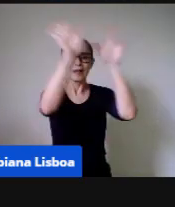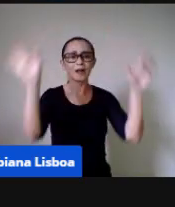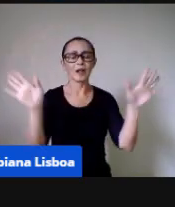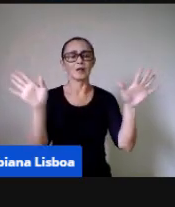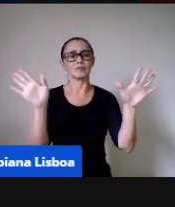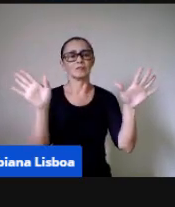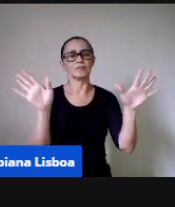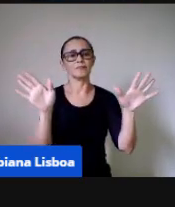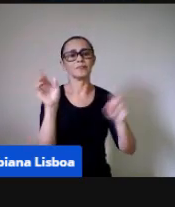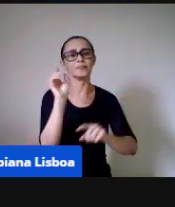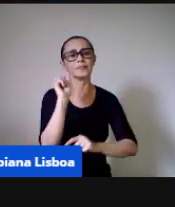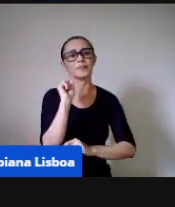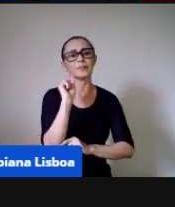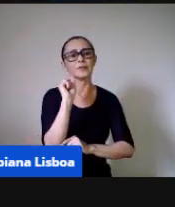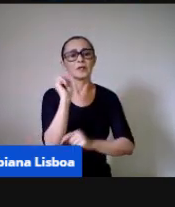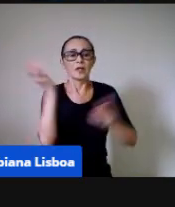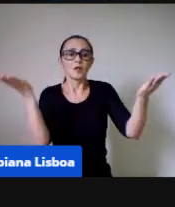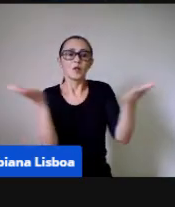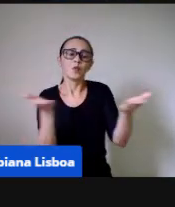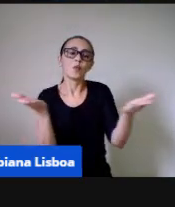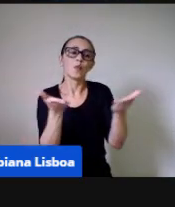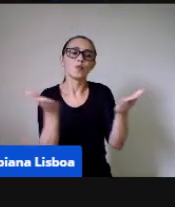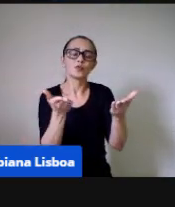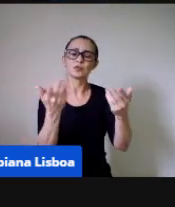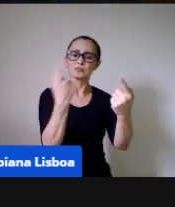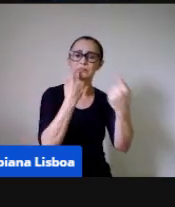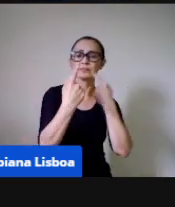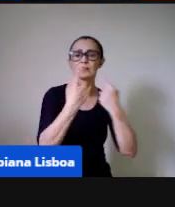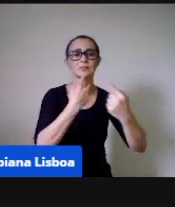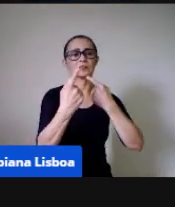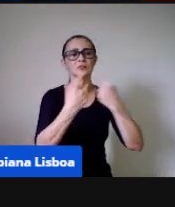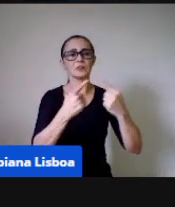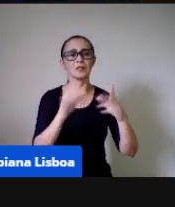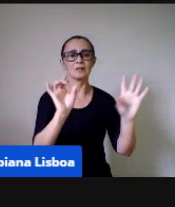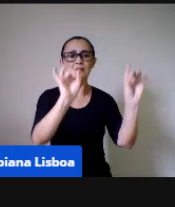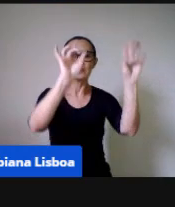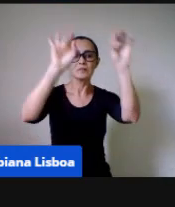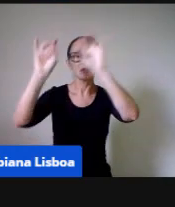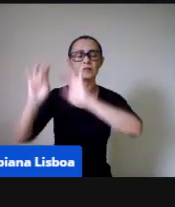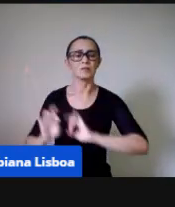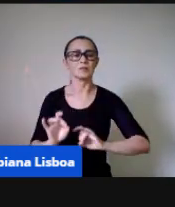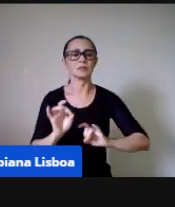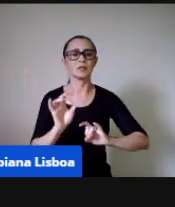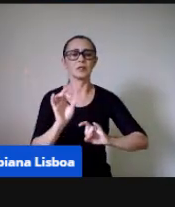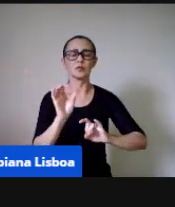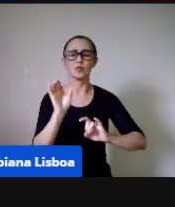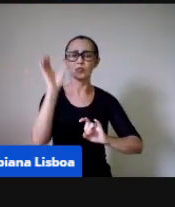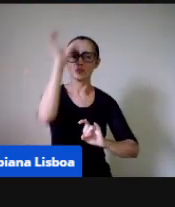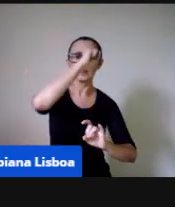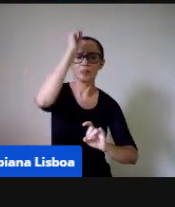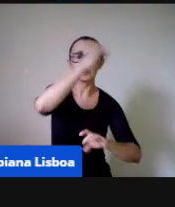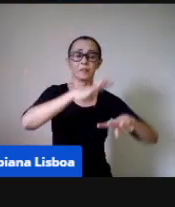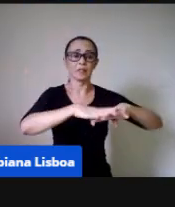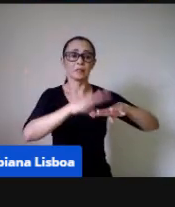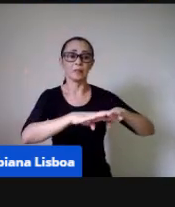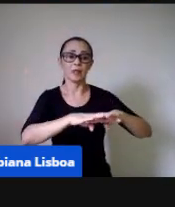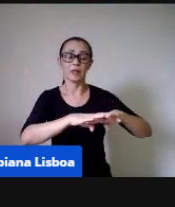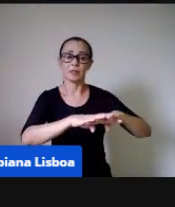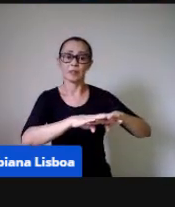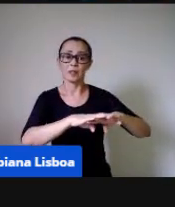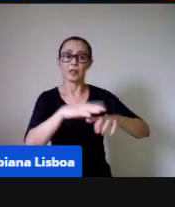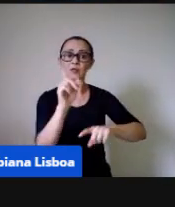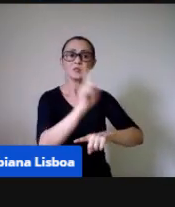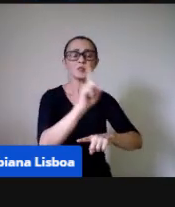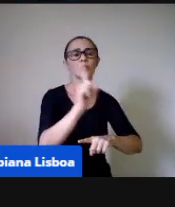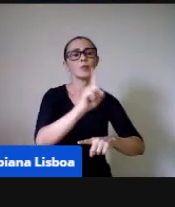que o fato de hoje a gente estar discutindo especificamente os conhecimentos matemáticos não significa que nós estamos,